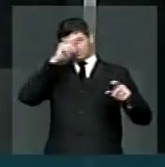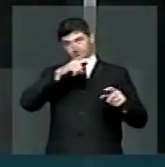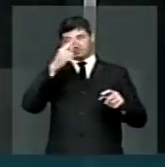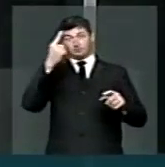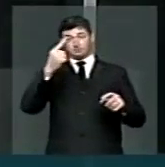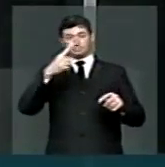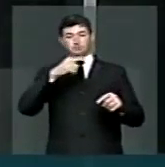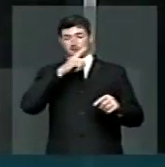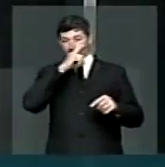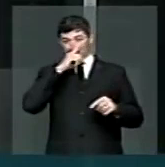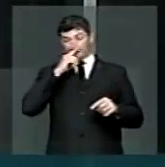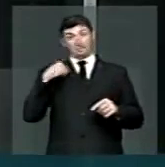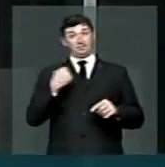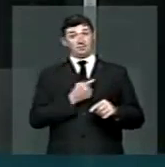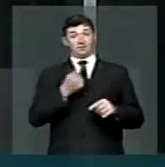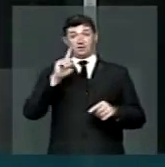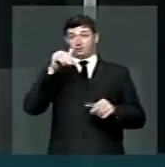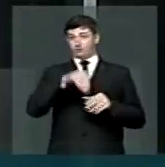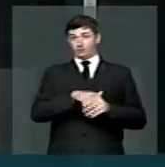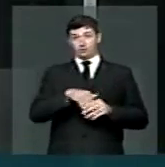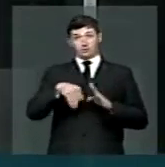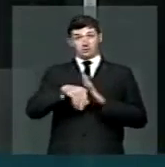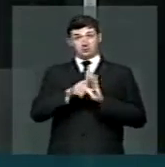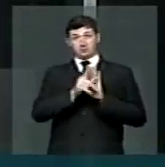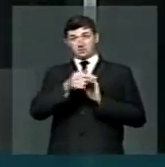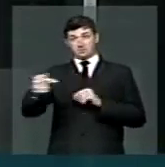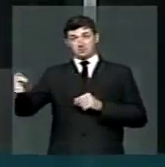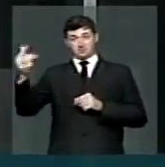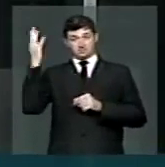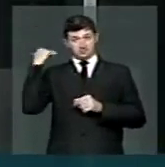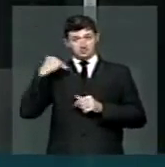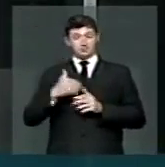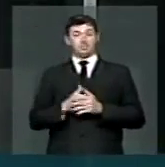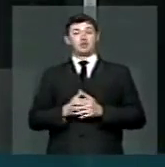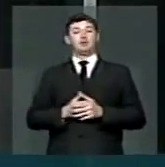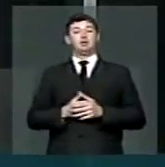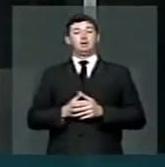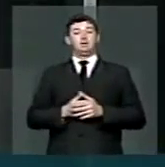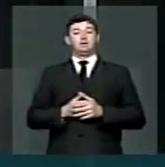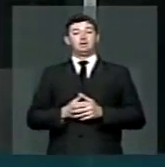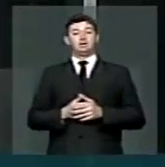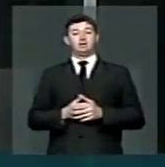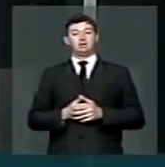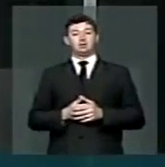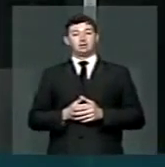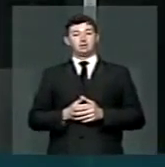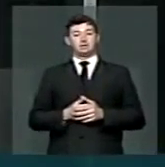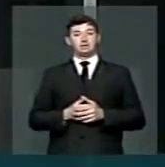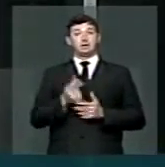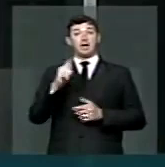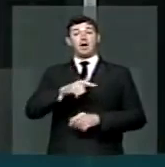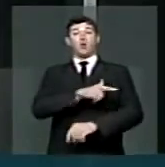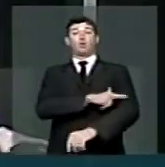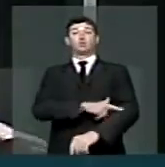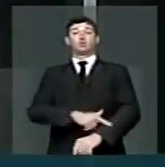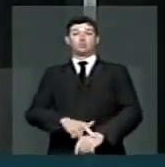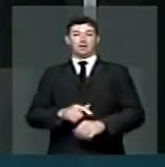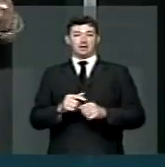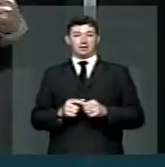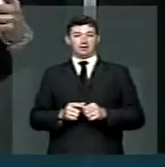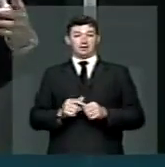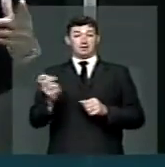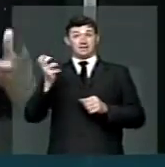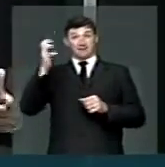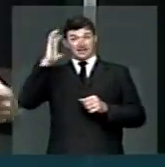de não termos votado a MP na semana passada é o velho costume de se